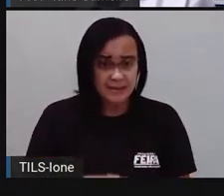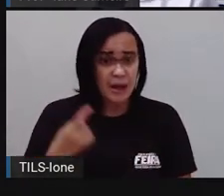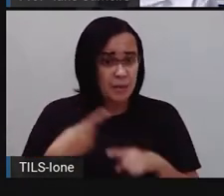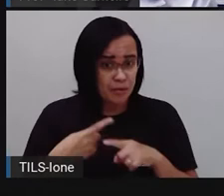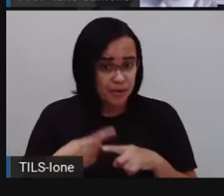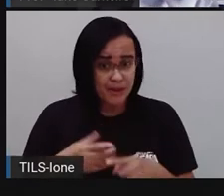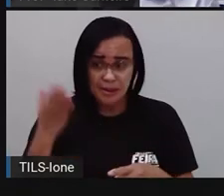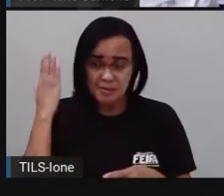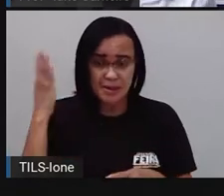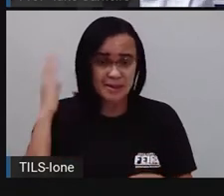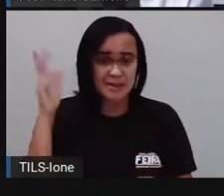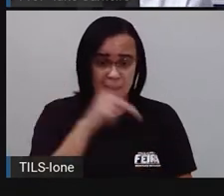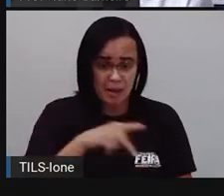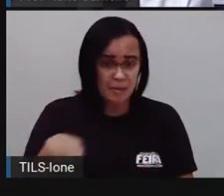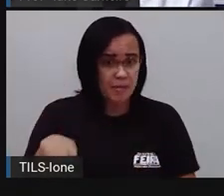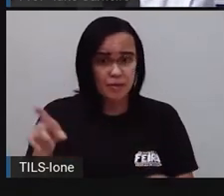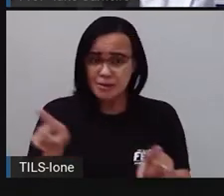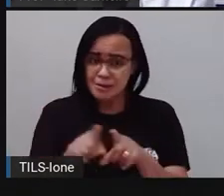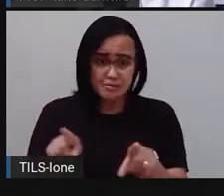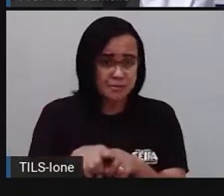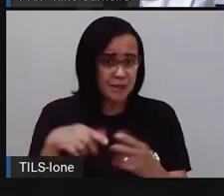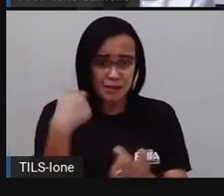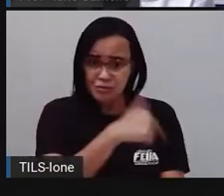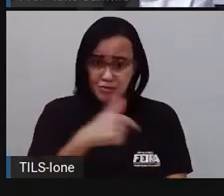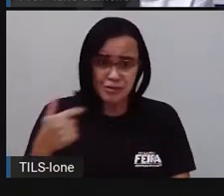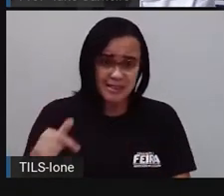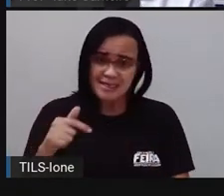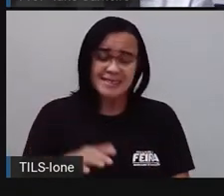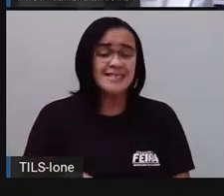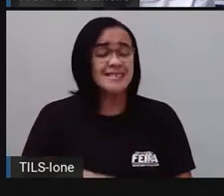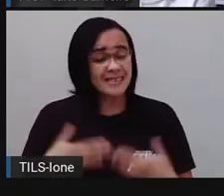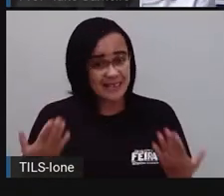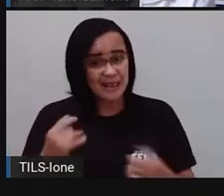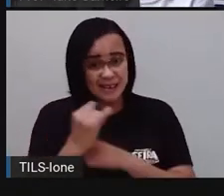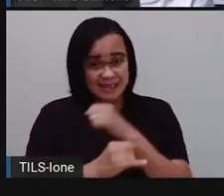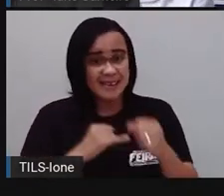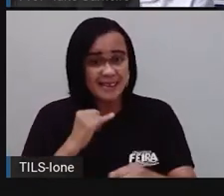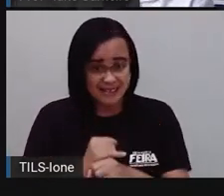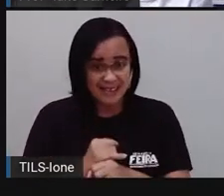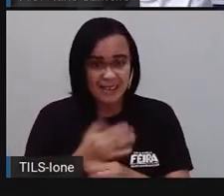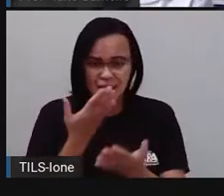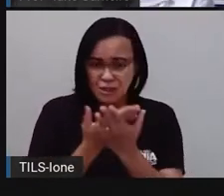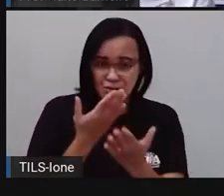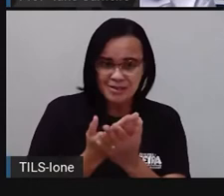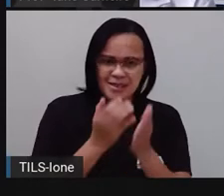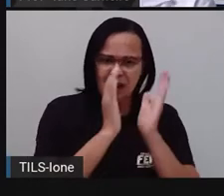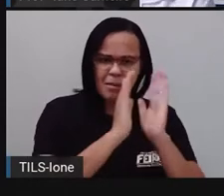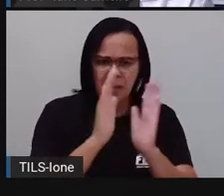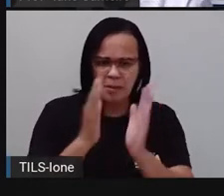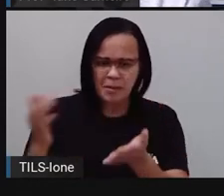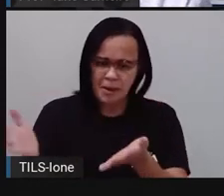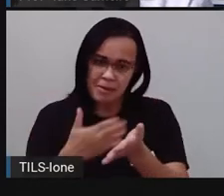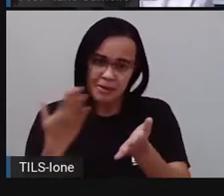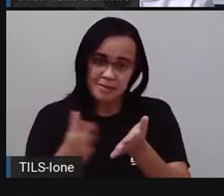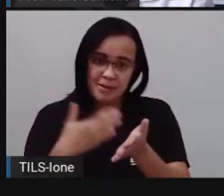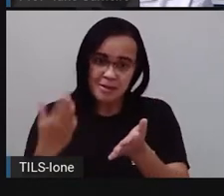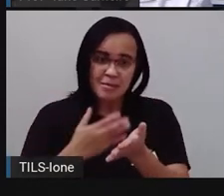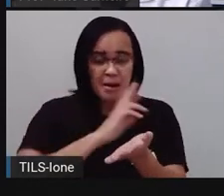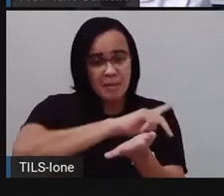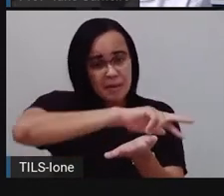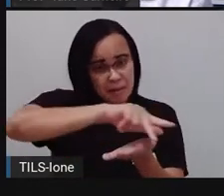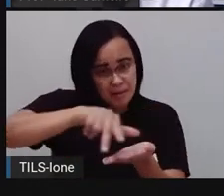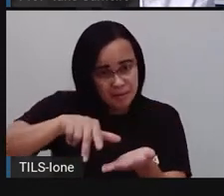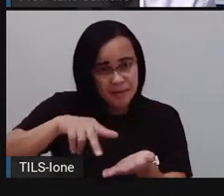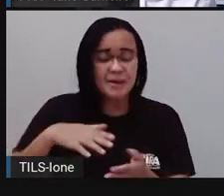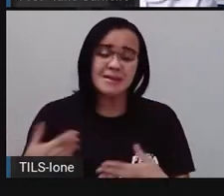atual. Então, vamos lá? A Pró separou aqui alguns trechos para ler com vocês sobre o que é